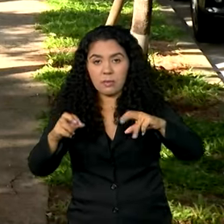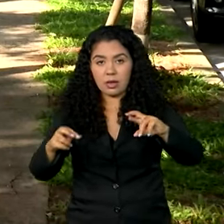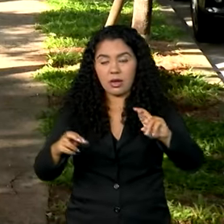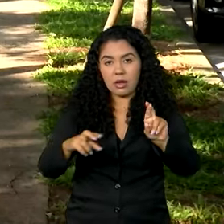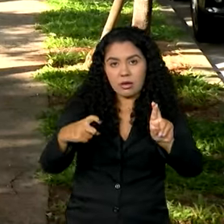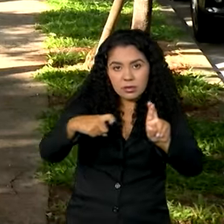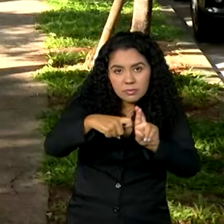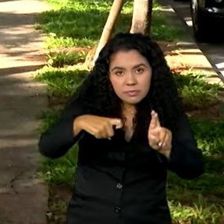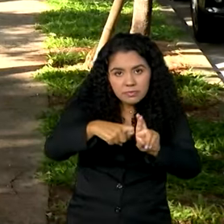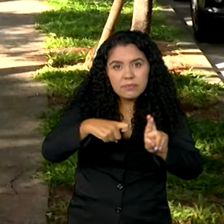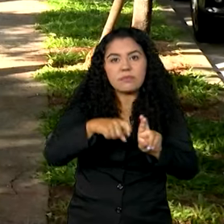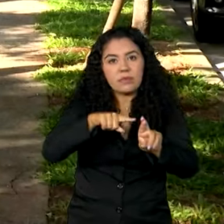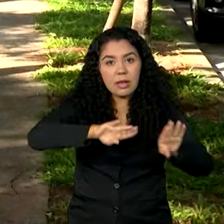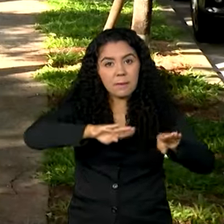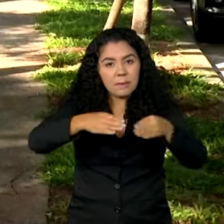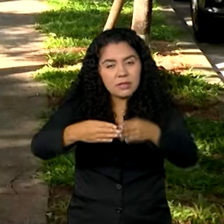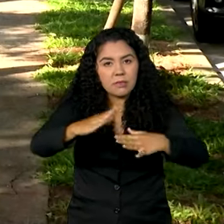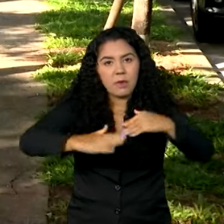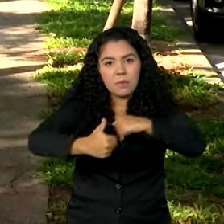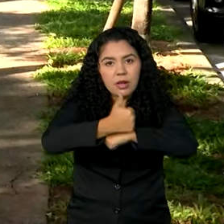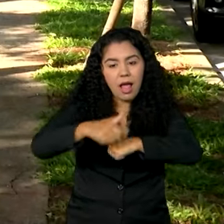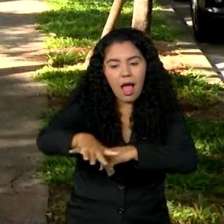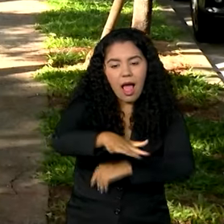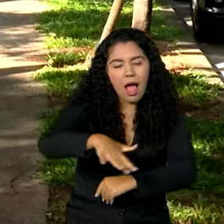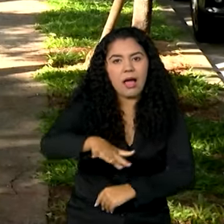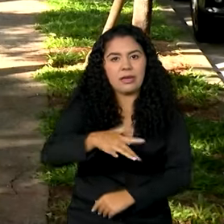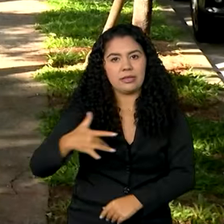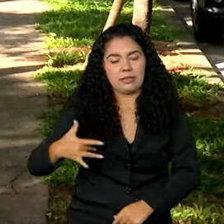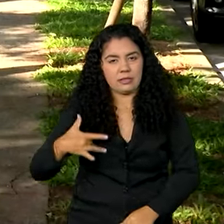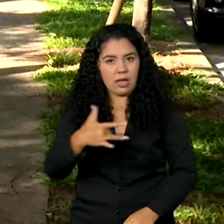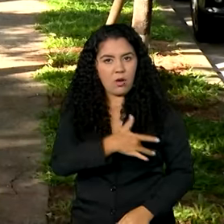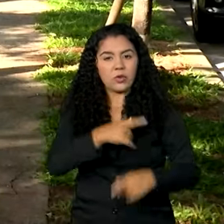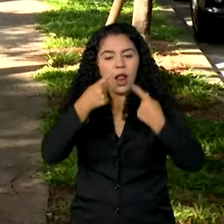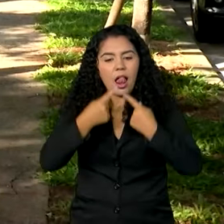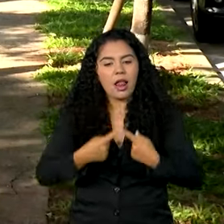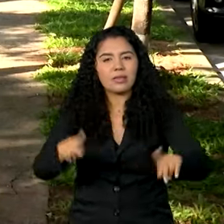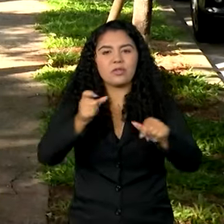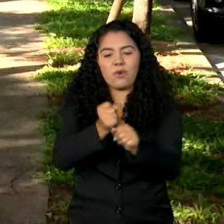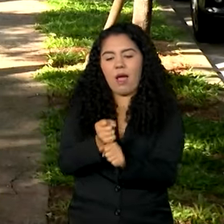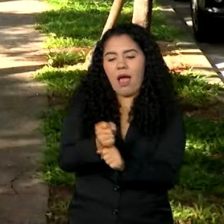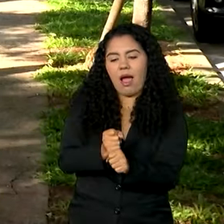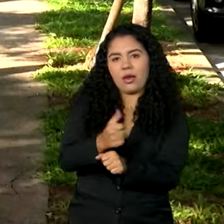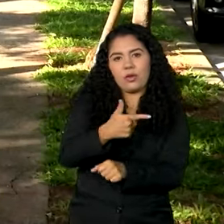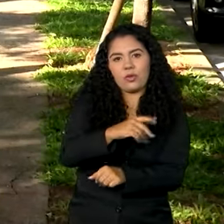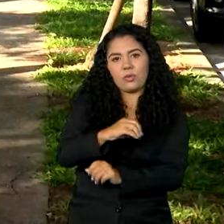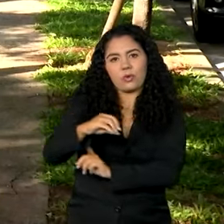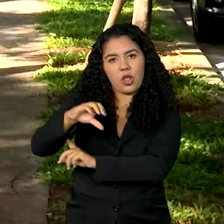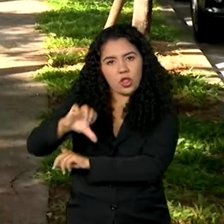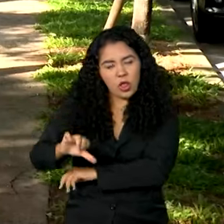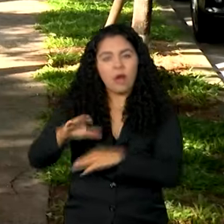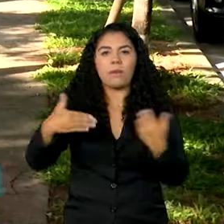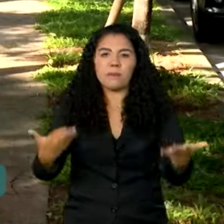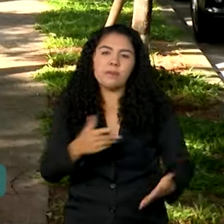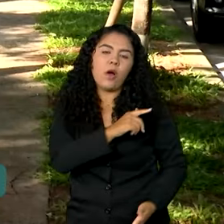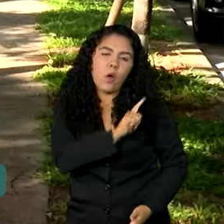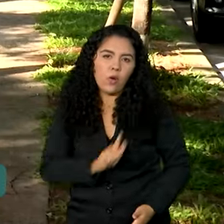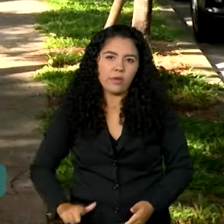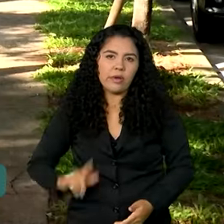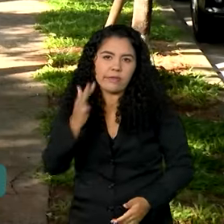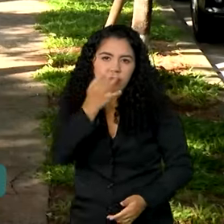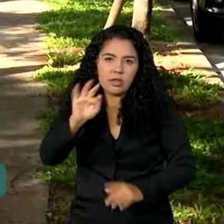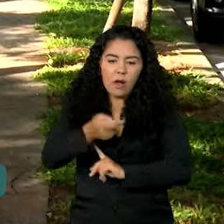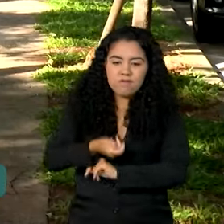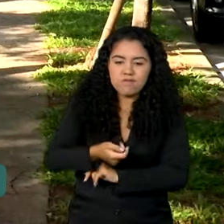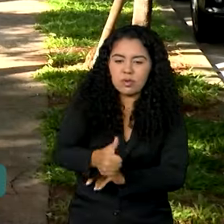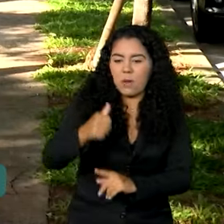Área Profissional da Saúde foi lançado em 2009. Por meio dele, o Ministério da Saúde financia bolsas de instituições públicas e